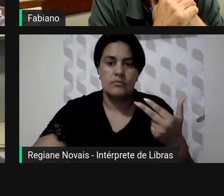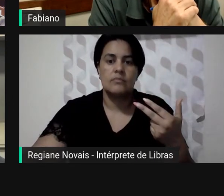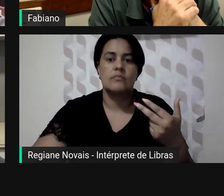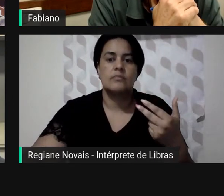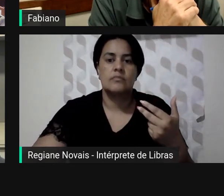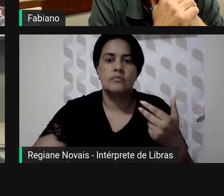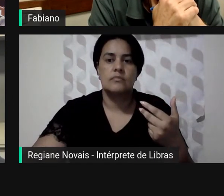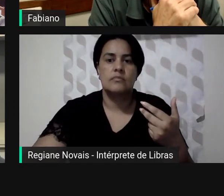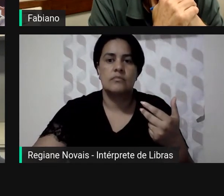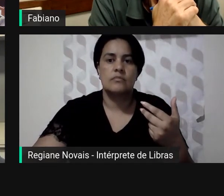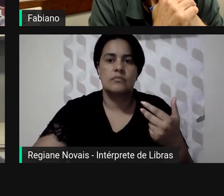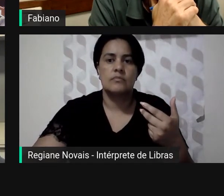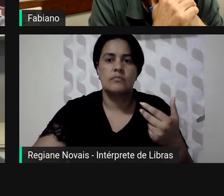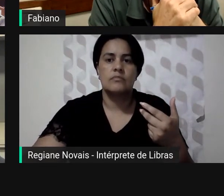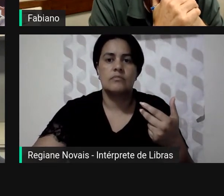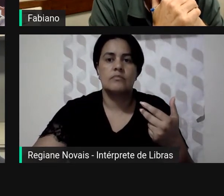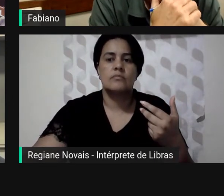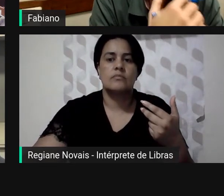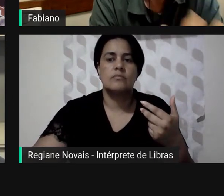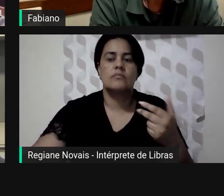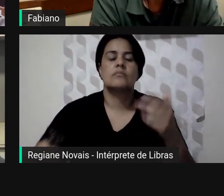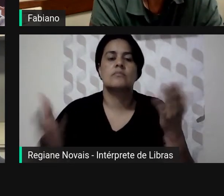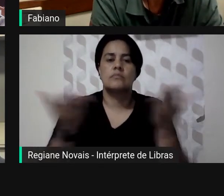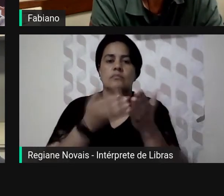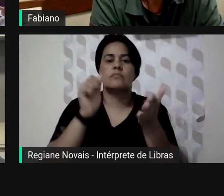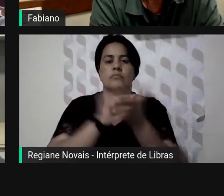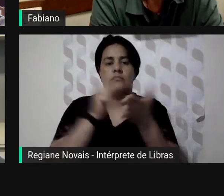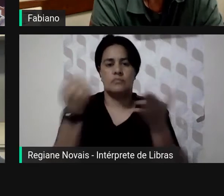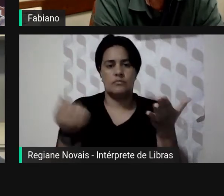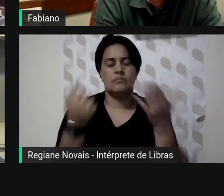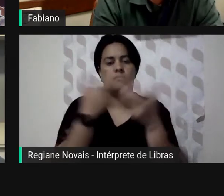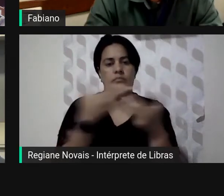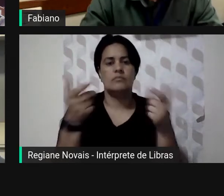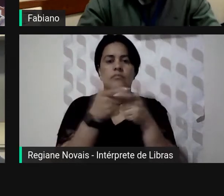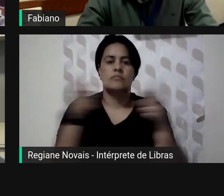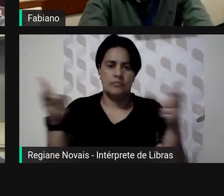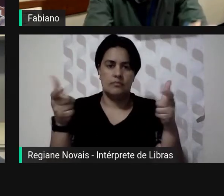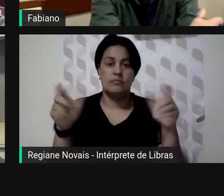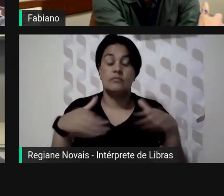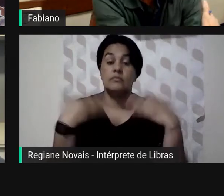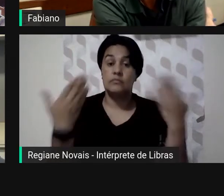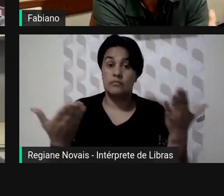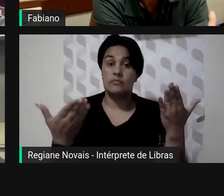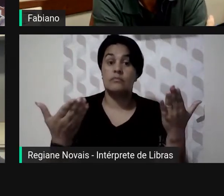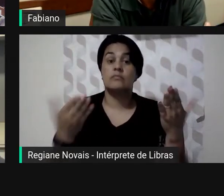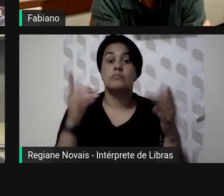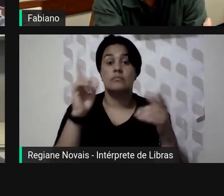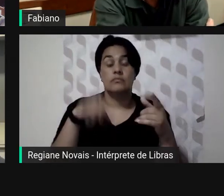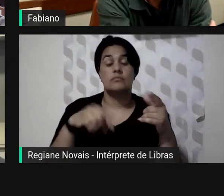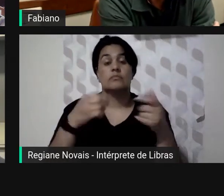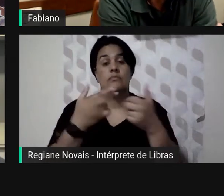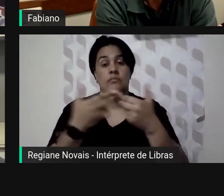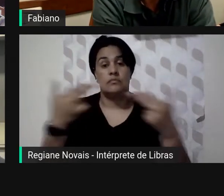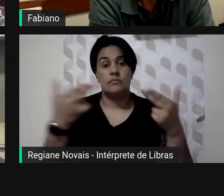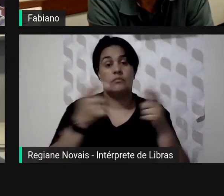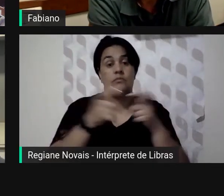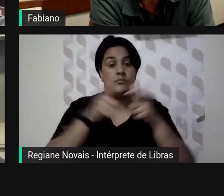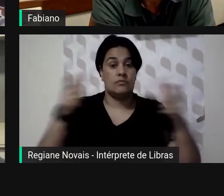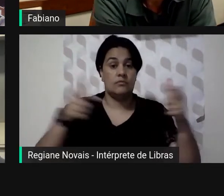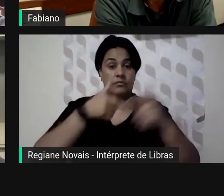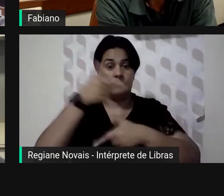mas com uma agenda propositiva externa muito maior então assim a quantidade de trabalho é meio